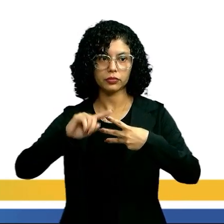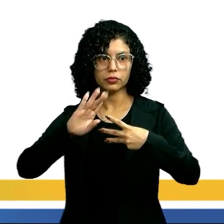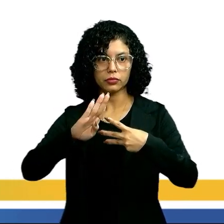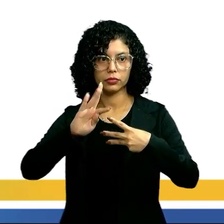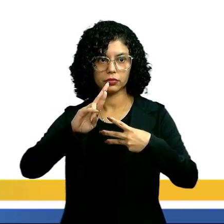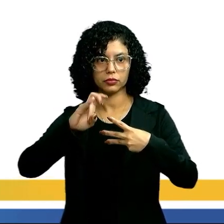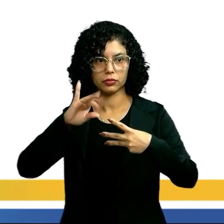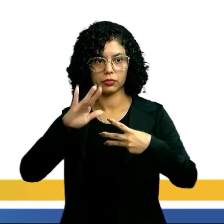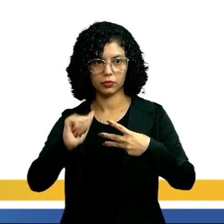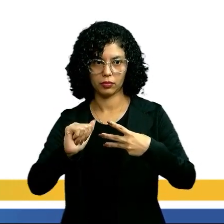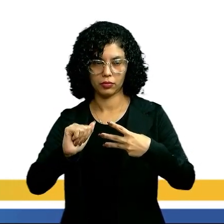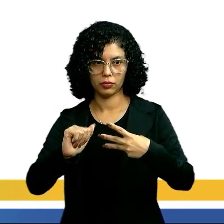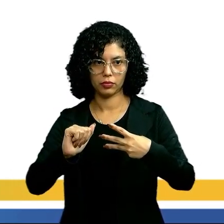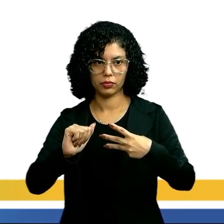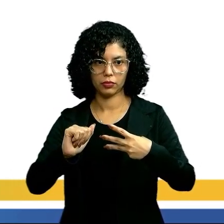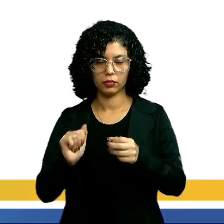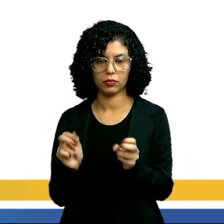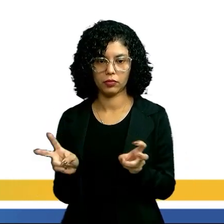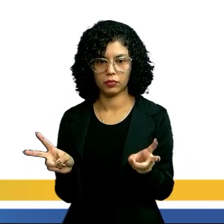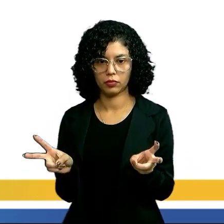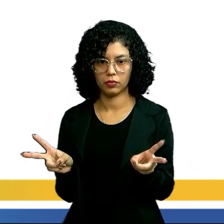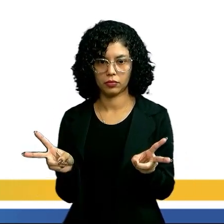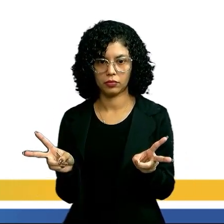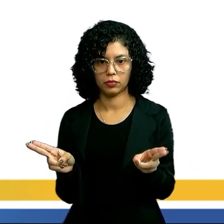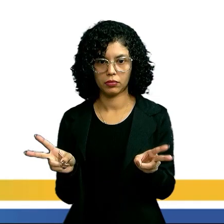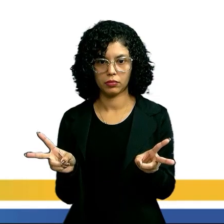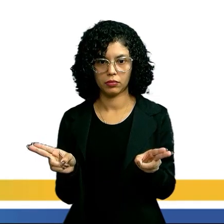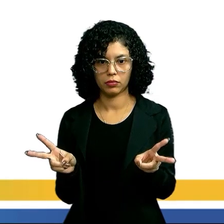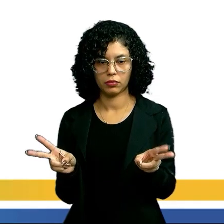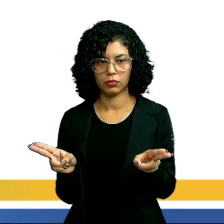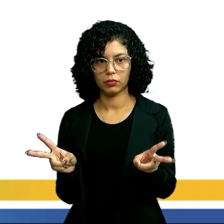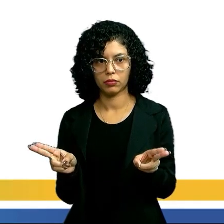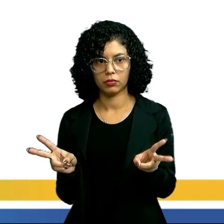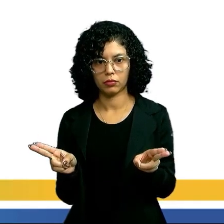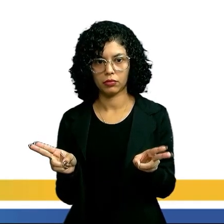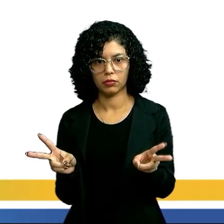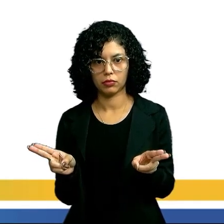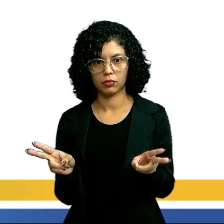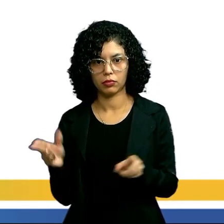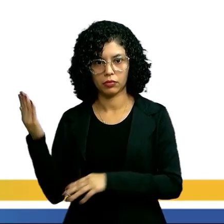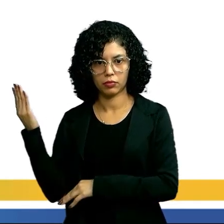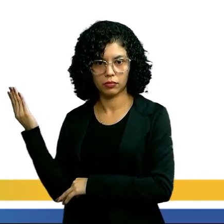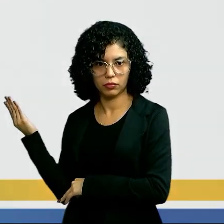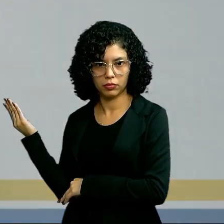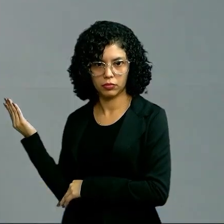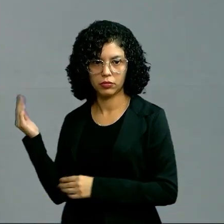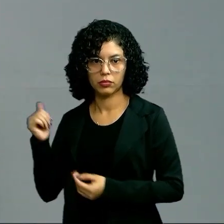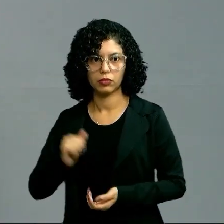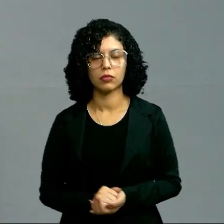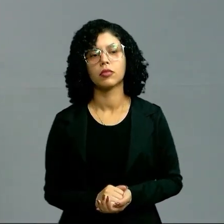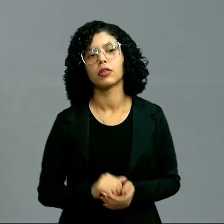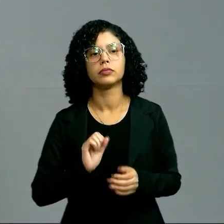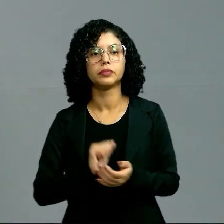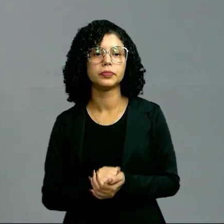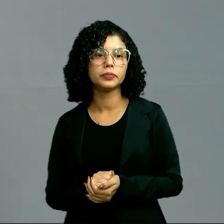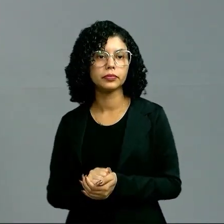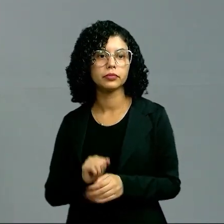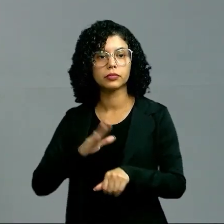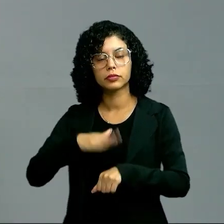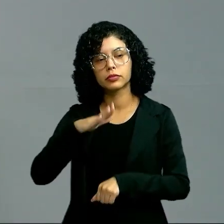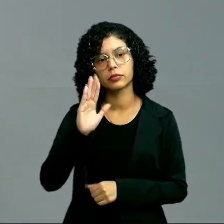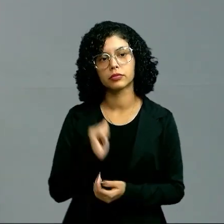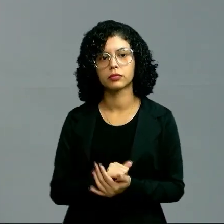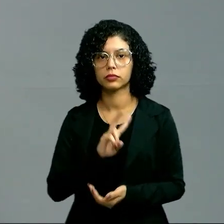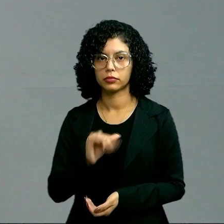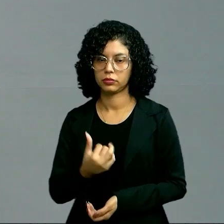só. Temos o branquial. Branquial, tá? Ele vai acontecer nos crustáceos. Inclusive, ele é um dos artrópodes que